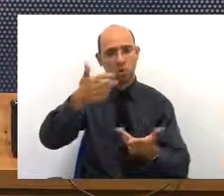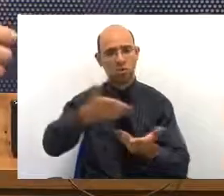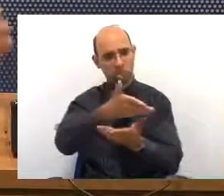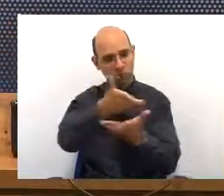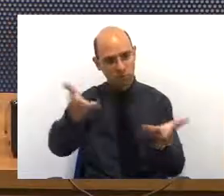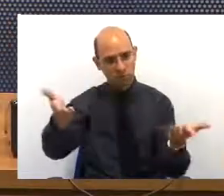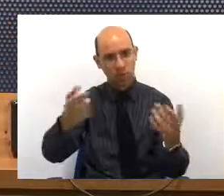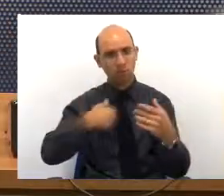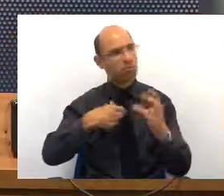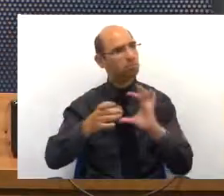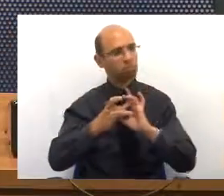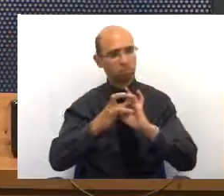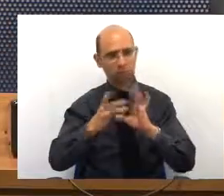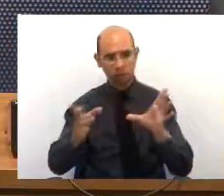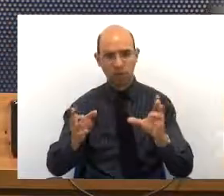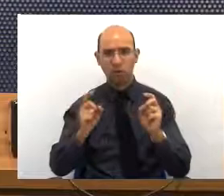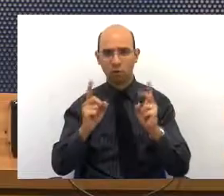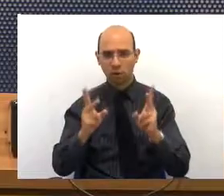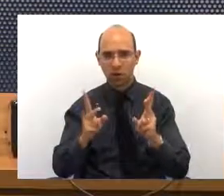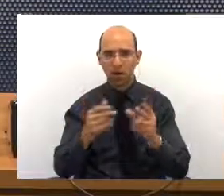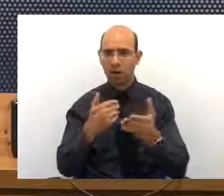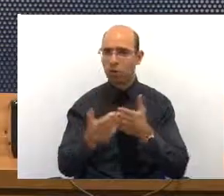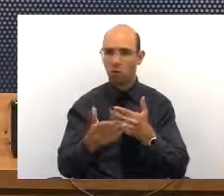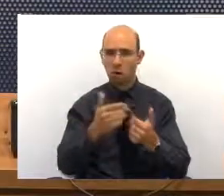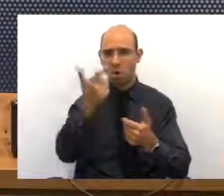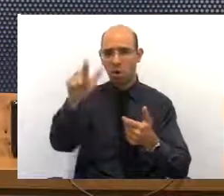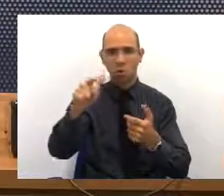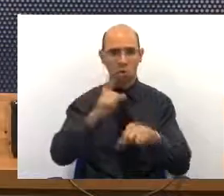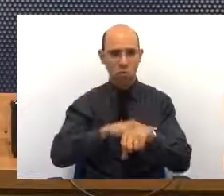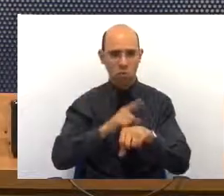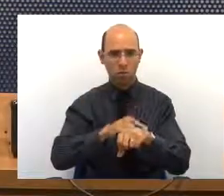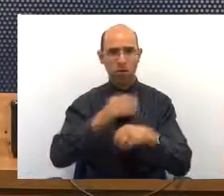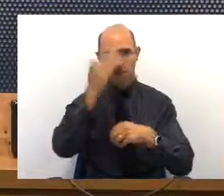e estou à disposição em qualquer outro momento. Obrigado.